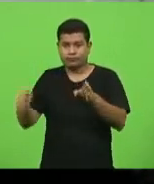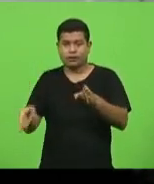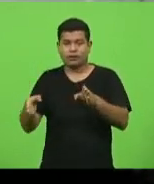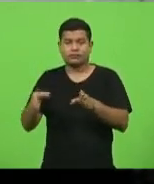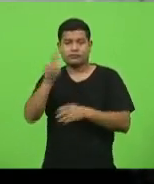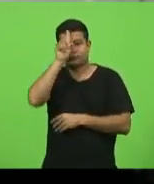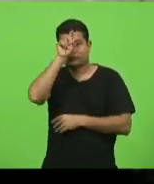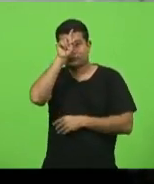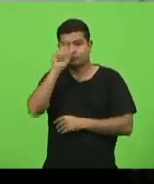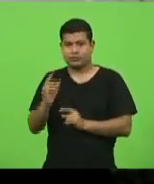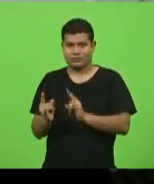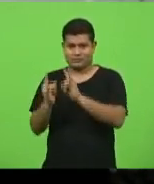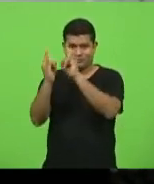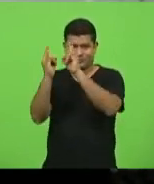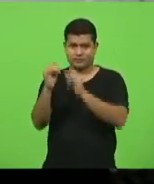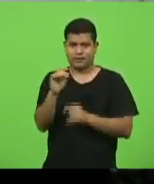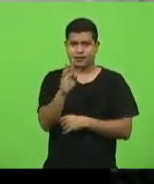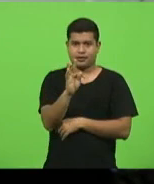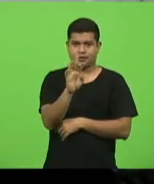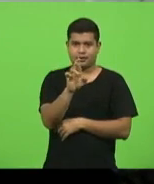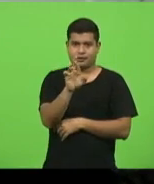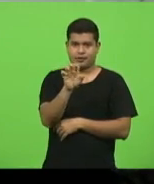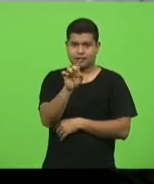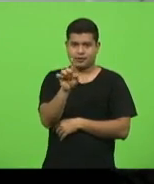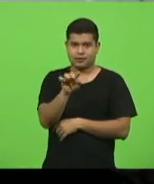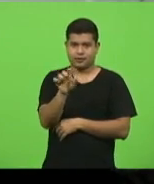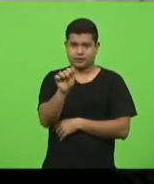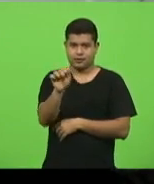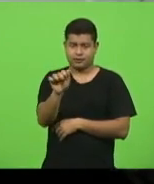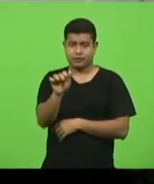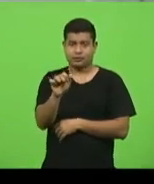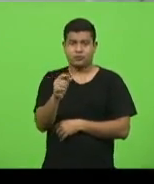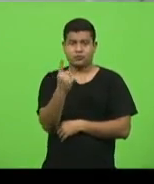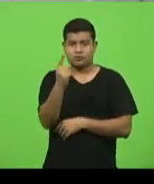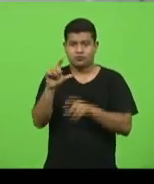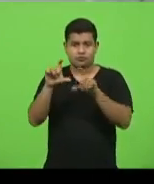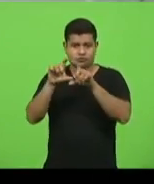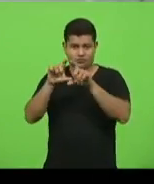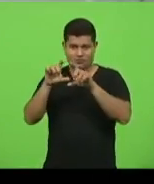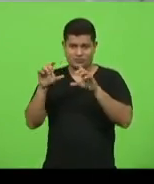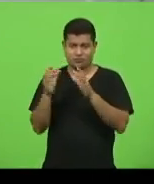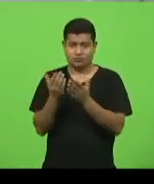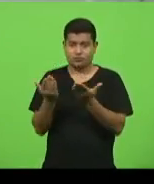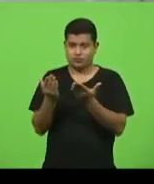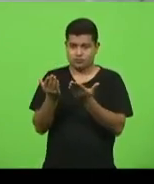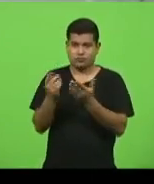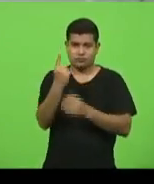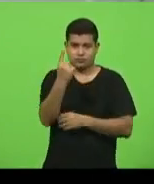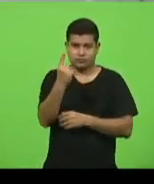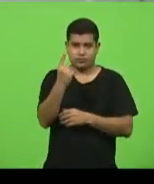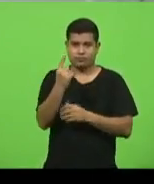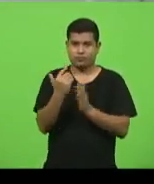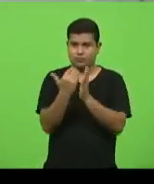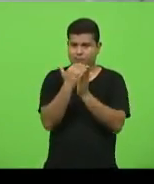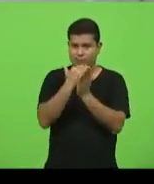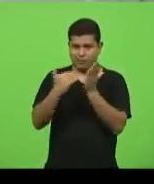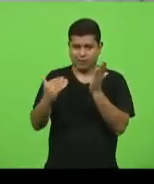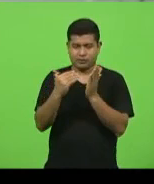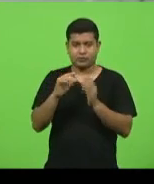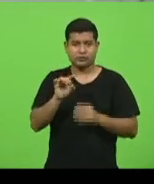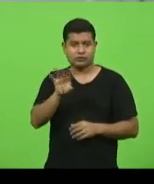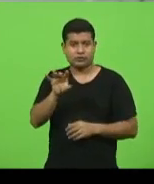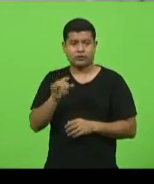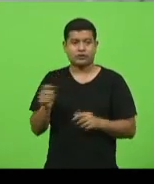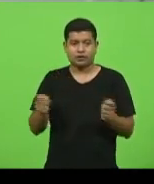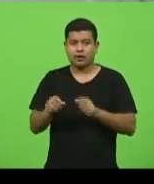plenitude, uma vez que só um andar, que é da UTI Covid, está aberto. E aí, fazendo uma